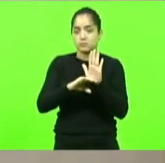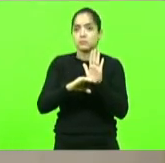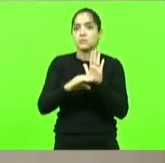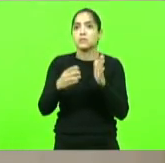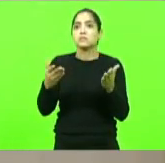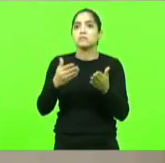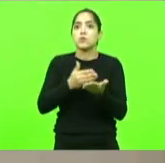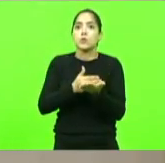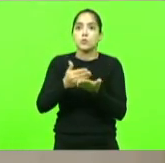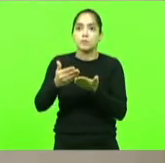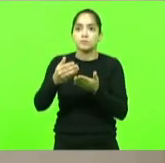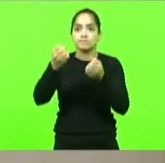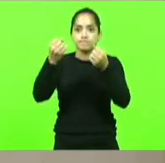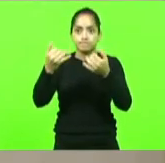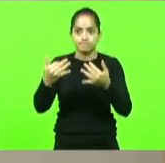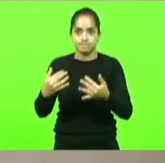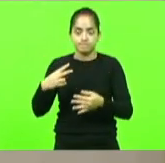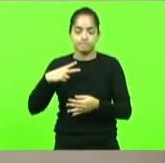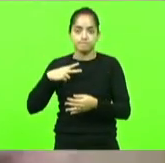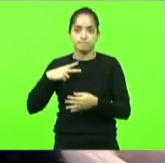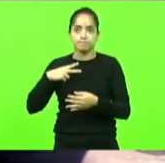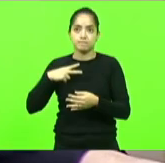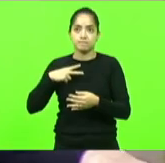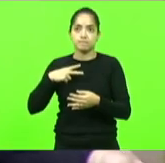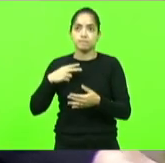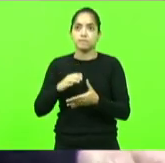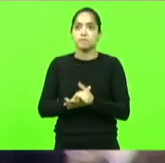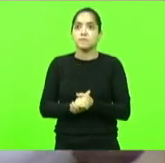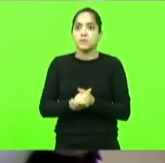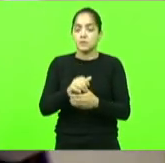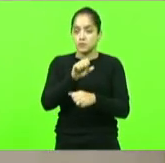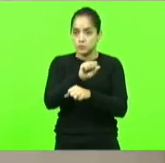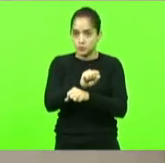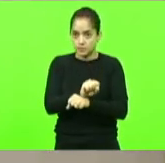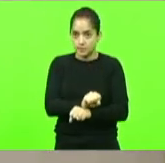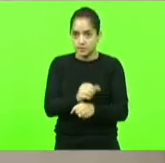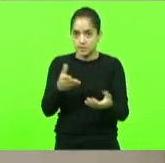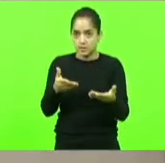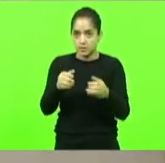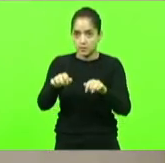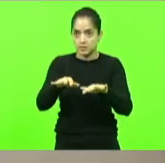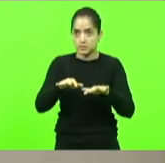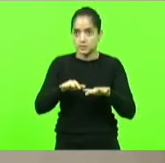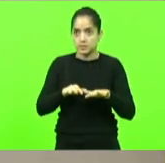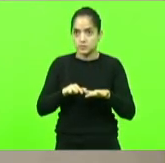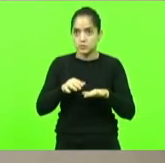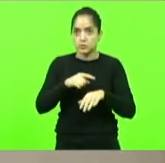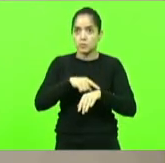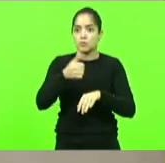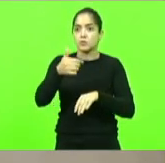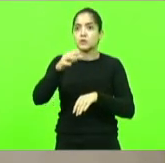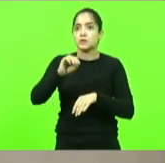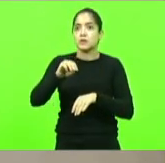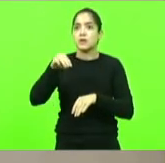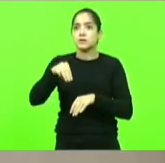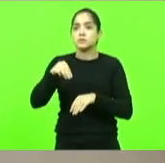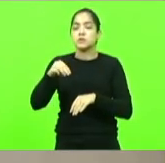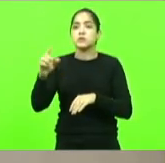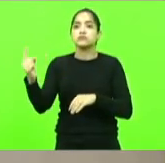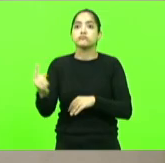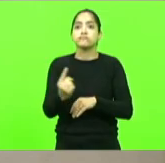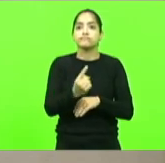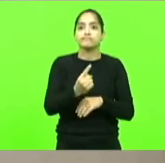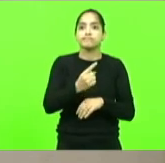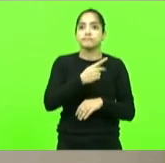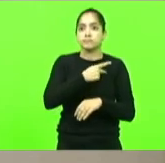explicações pessoais antes das explicações pessoais esta presidência suspende a presente sessão por 10 minutos para que a senhora presidente do conselho